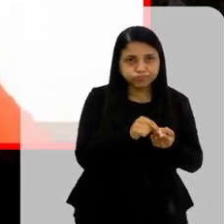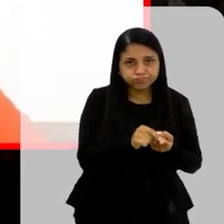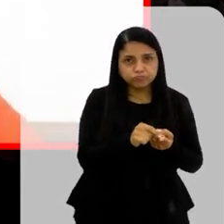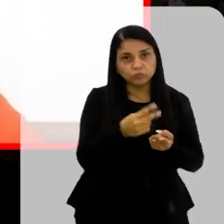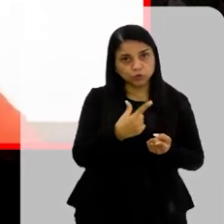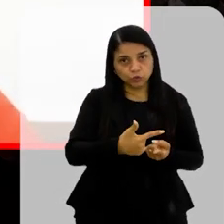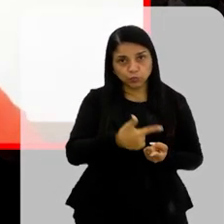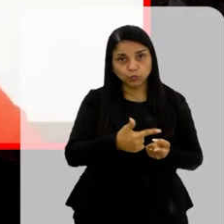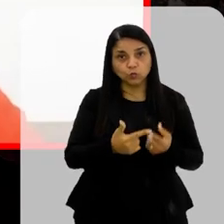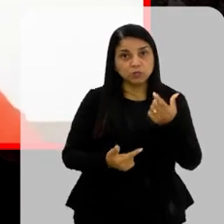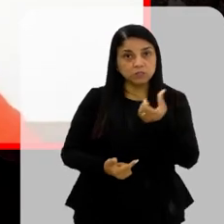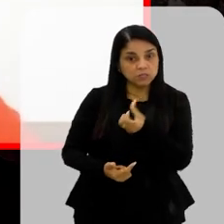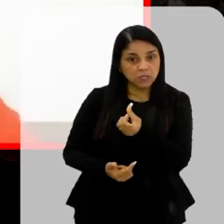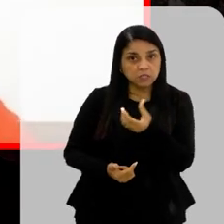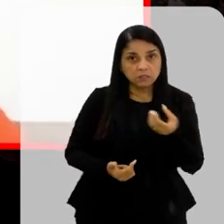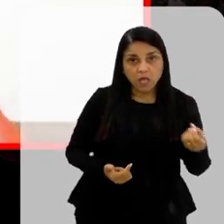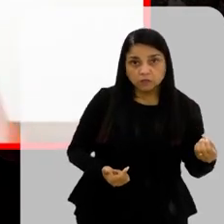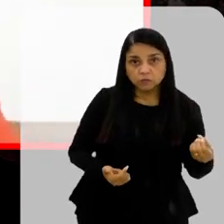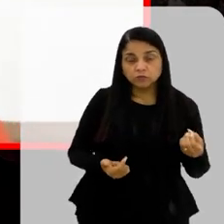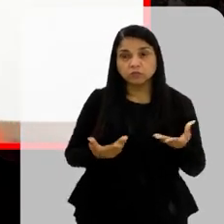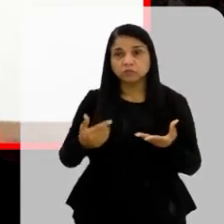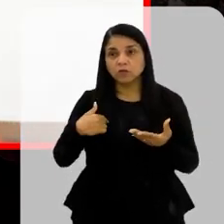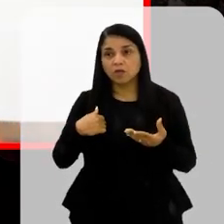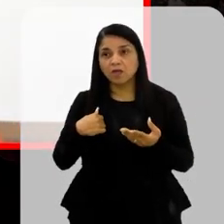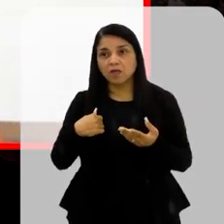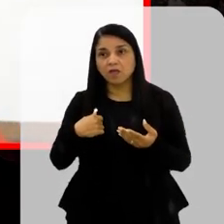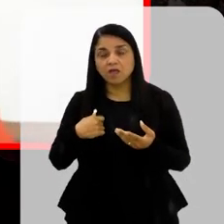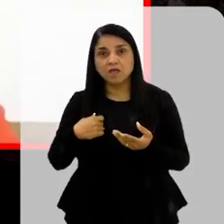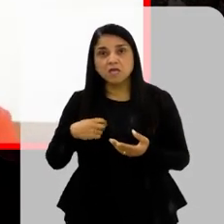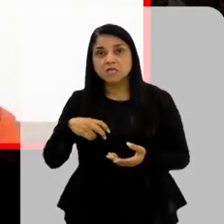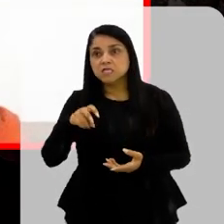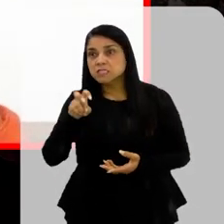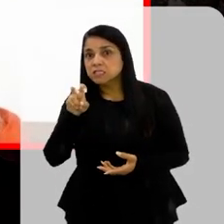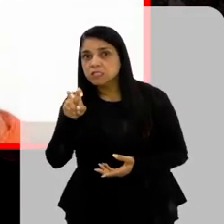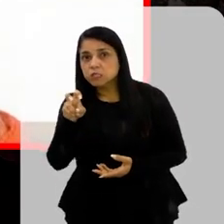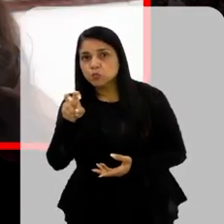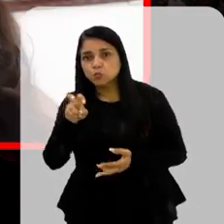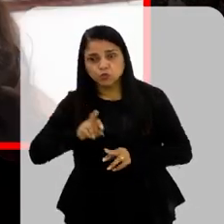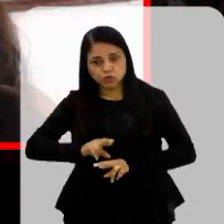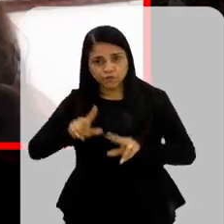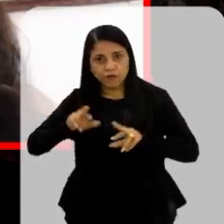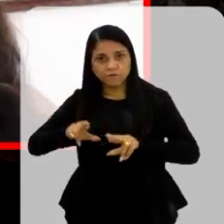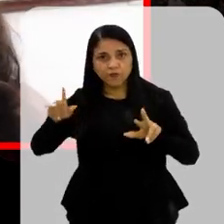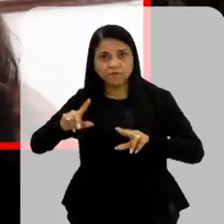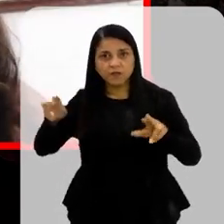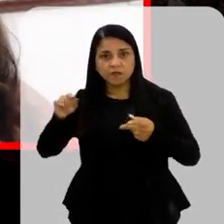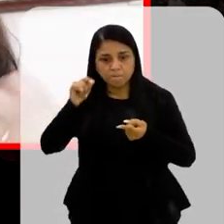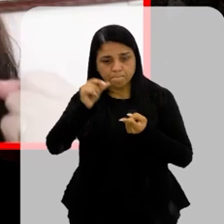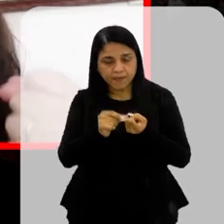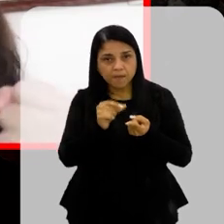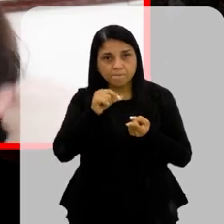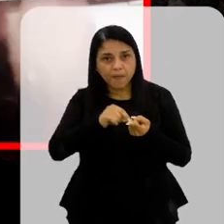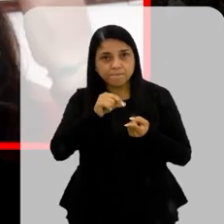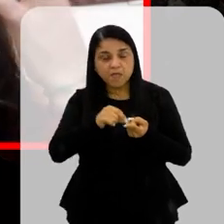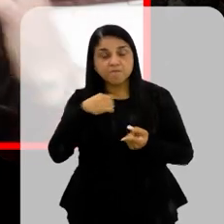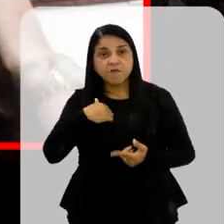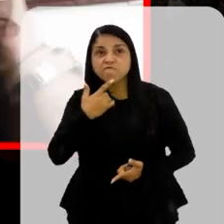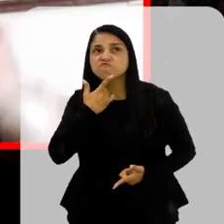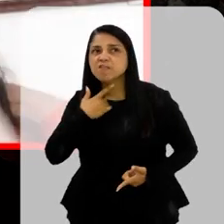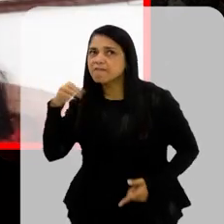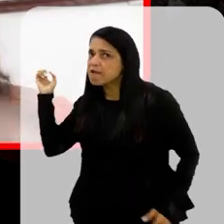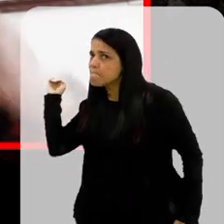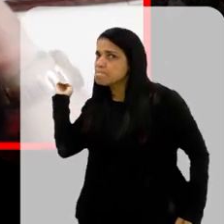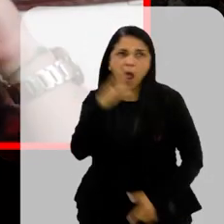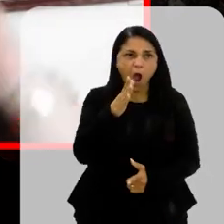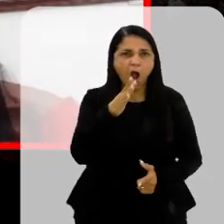E aí assim Eu tive 5 glicemias Com esses números absurdos Sabe A vontade que eu tinha Era de jogar o aparelho Na parede De